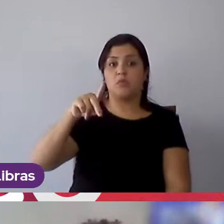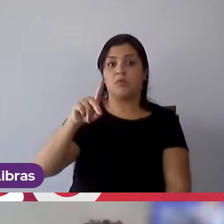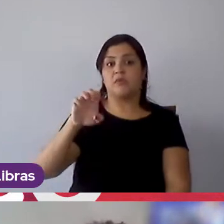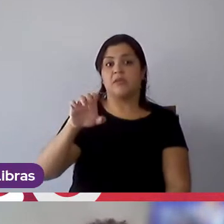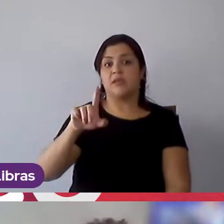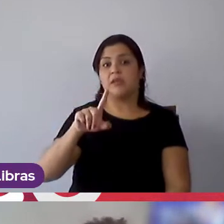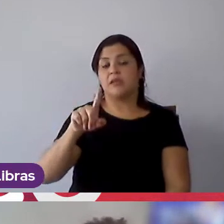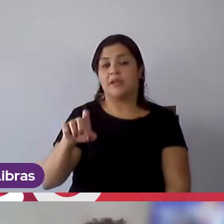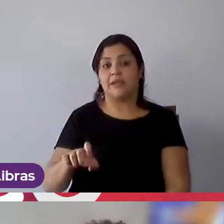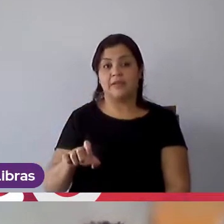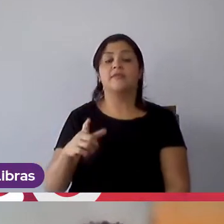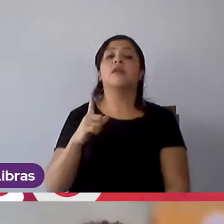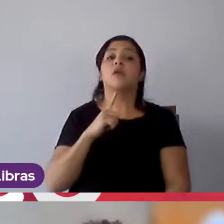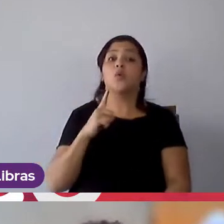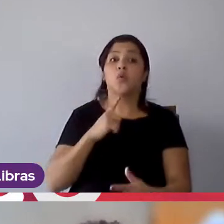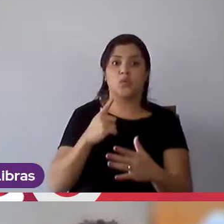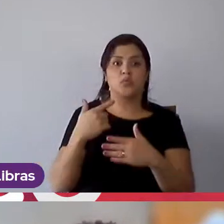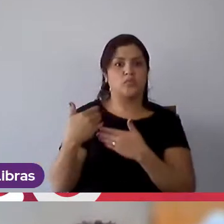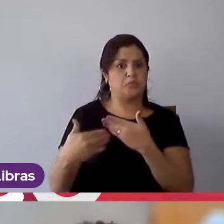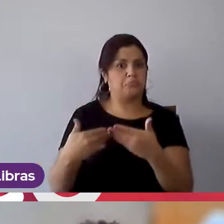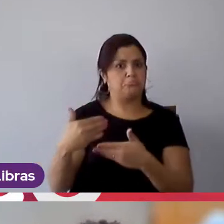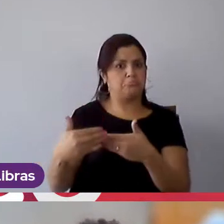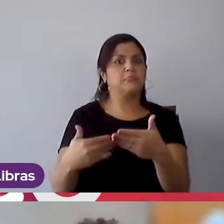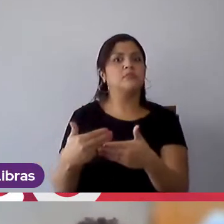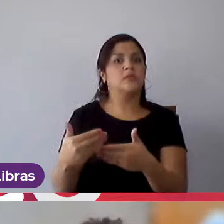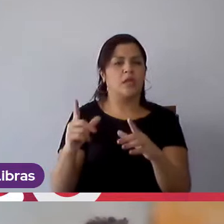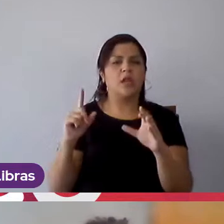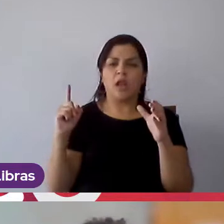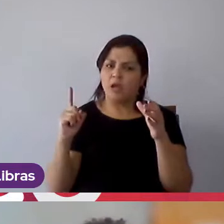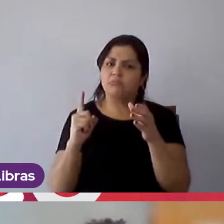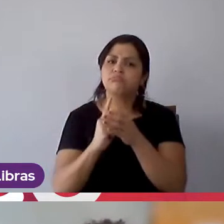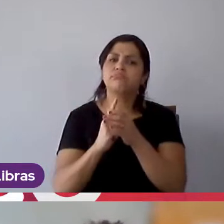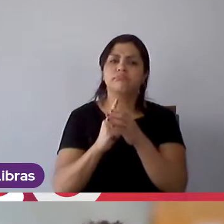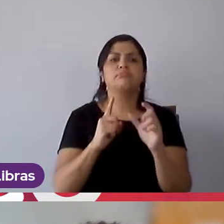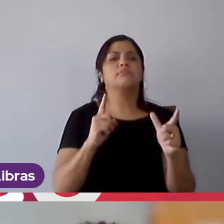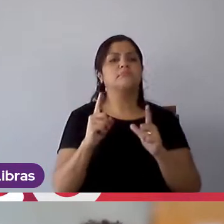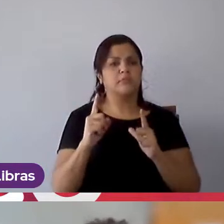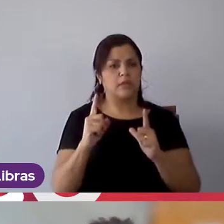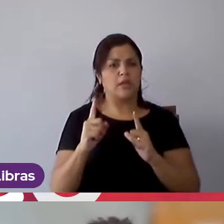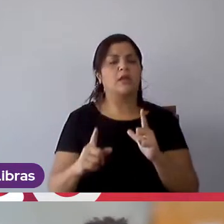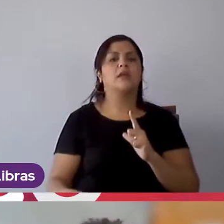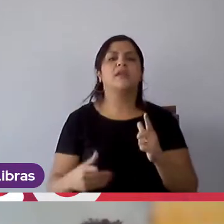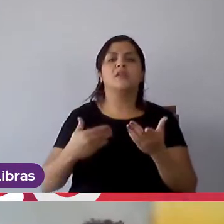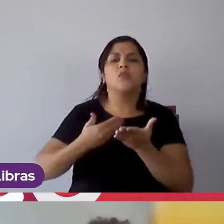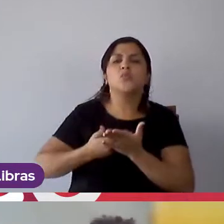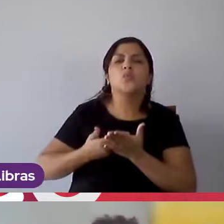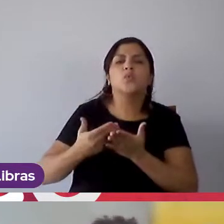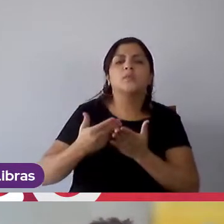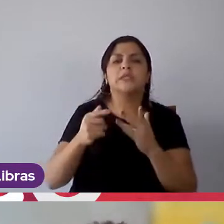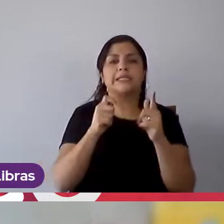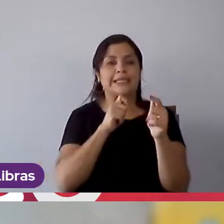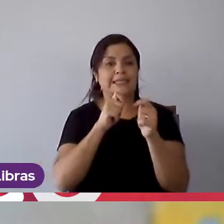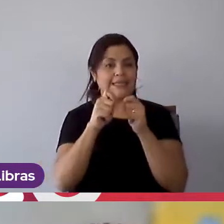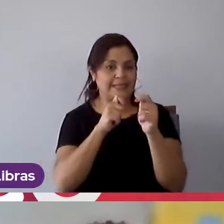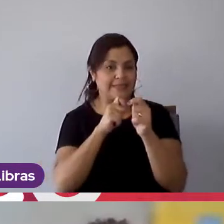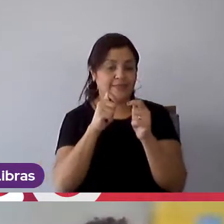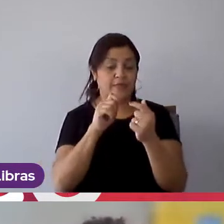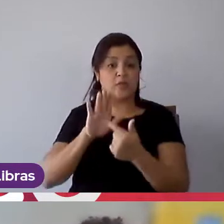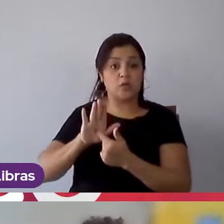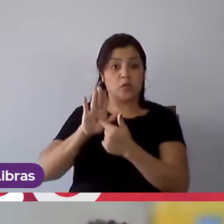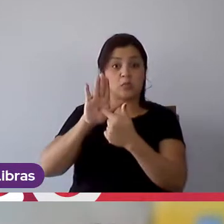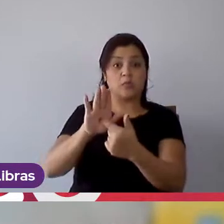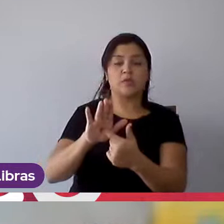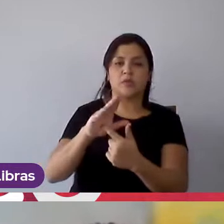processo seletivo, ele é um processo seletivo acolhedor, então, desde o início, desde a minha primeira entrevista, na apresentação do